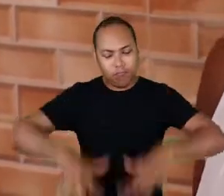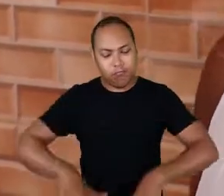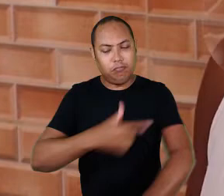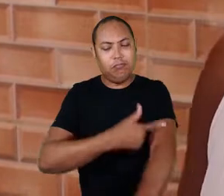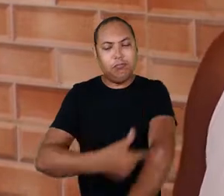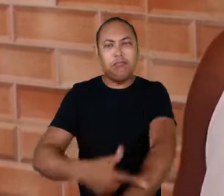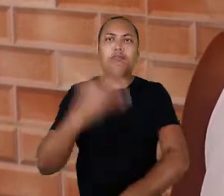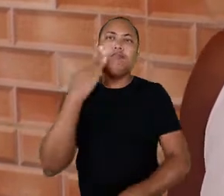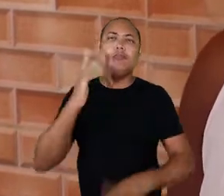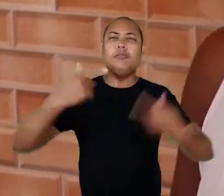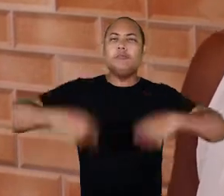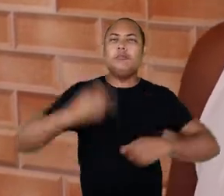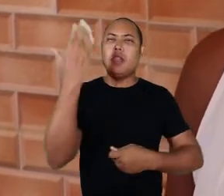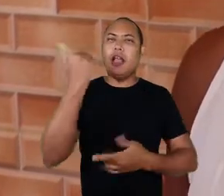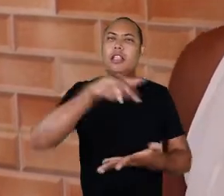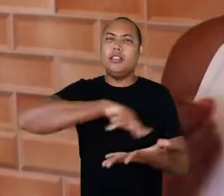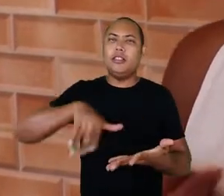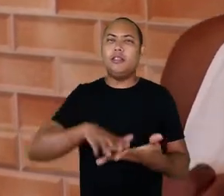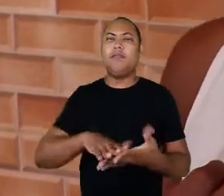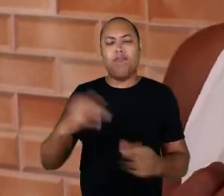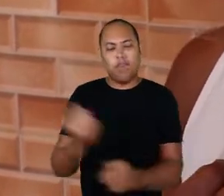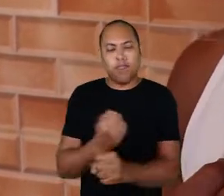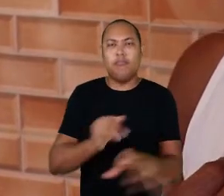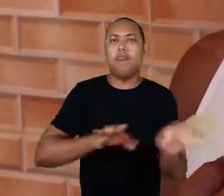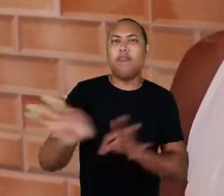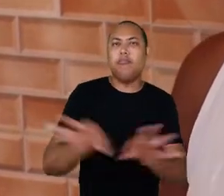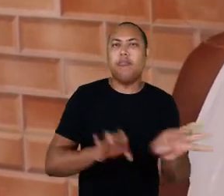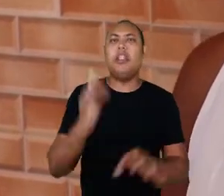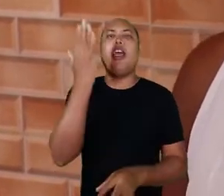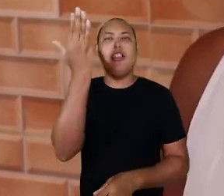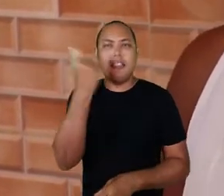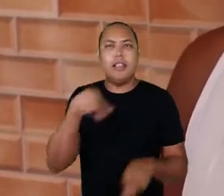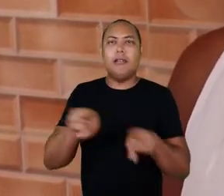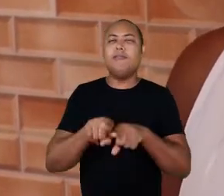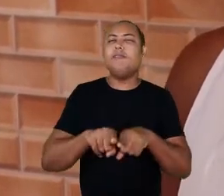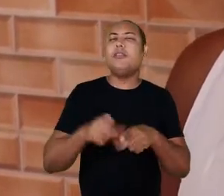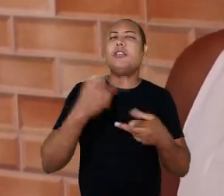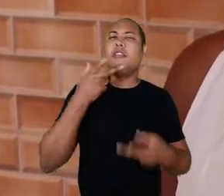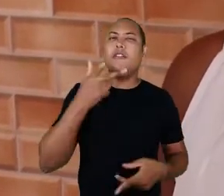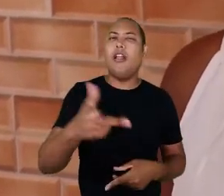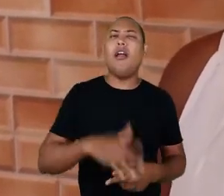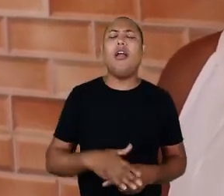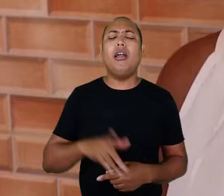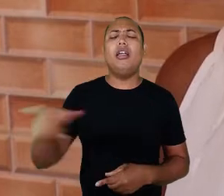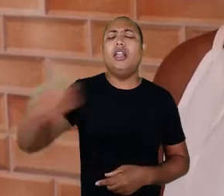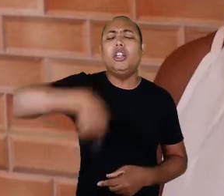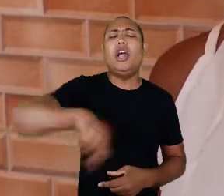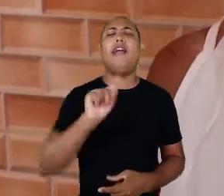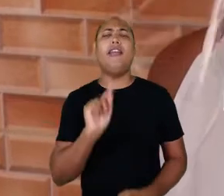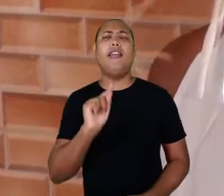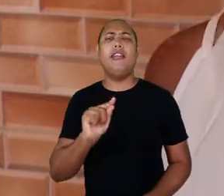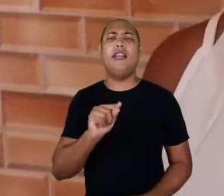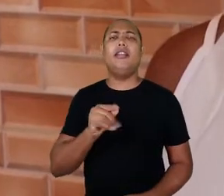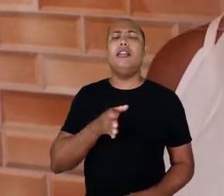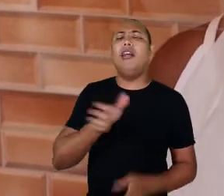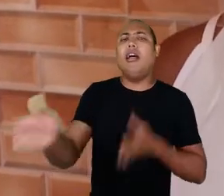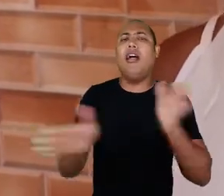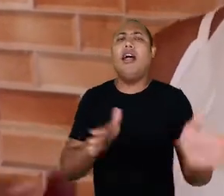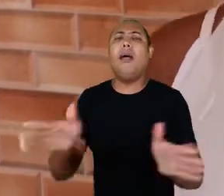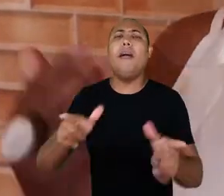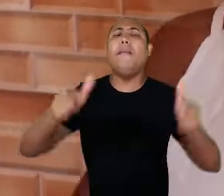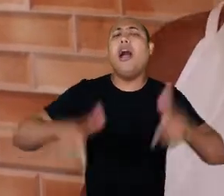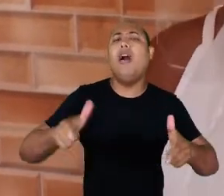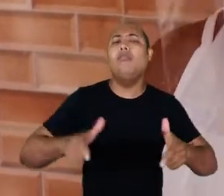curva a isso, entendendo que esse saber que nos constrói é esse saber que diz quem somos nós,